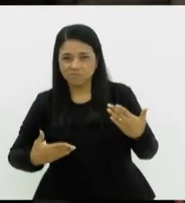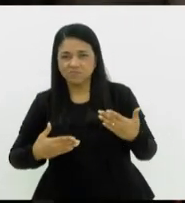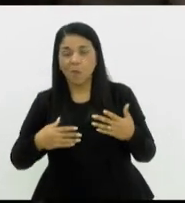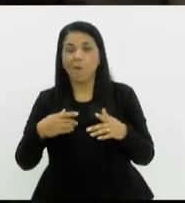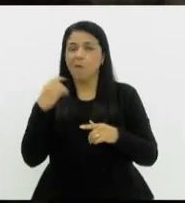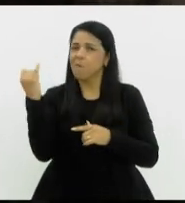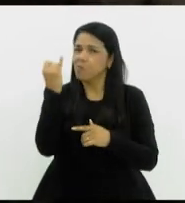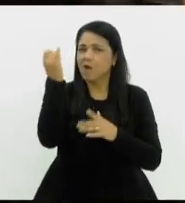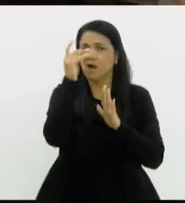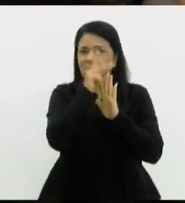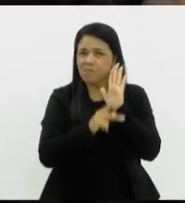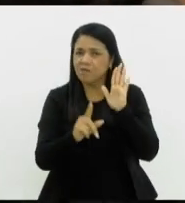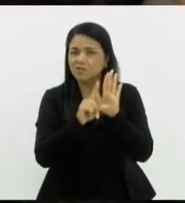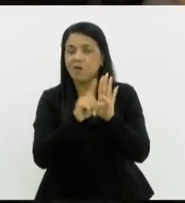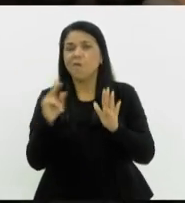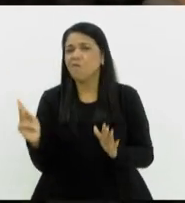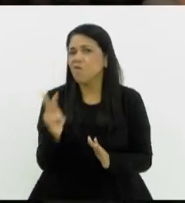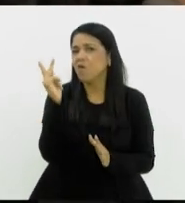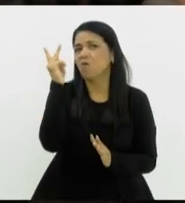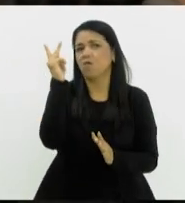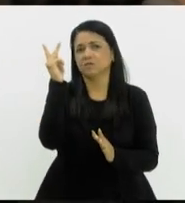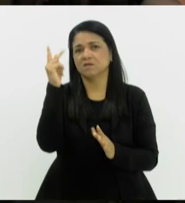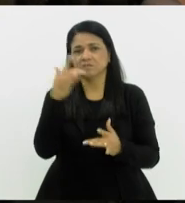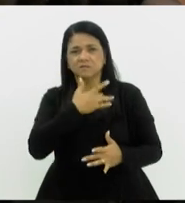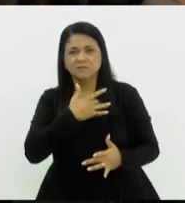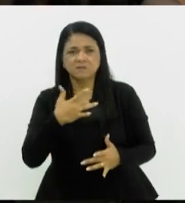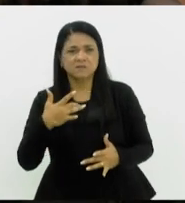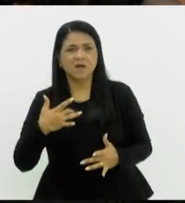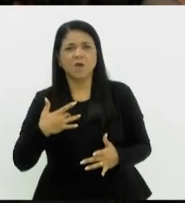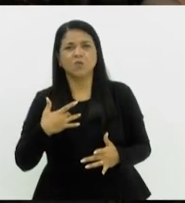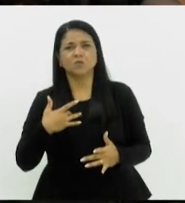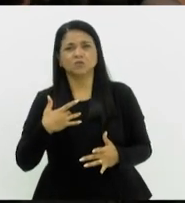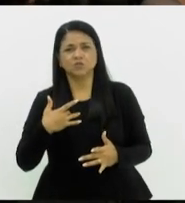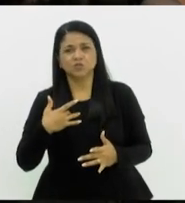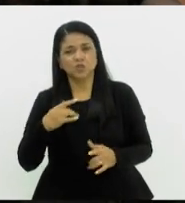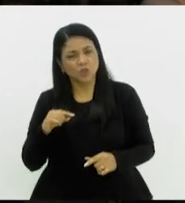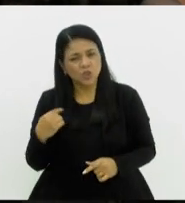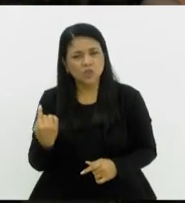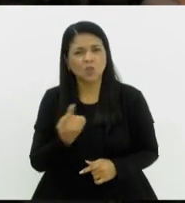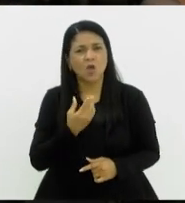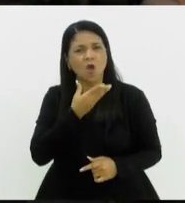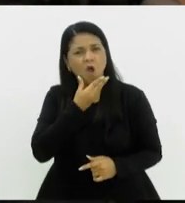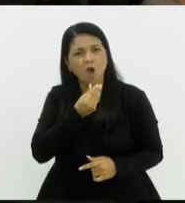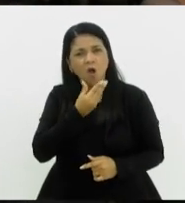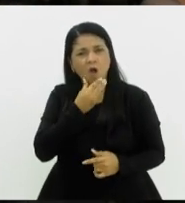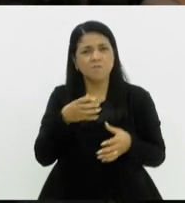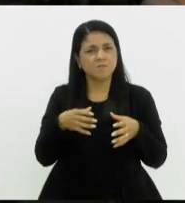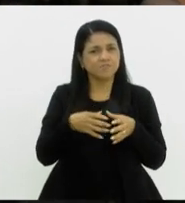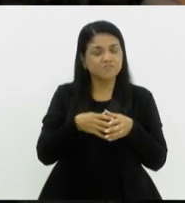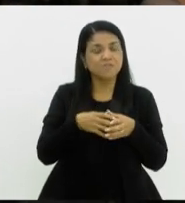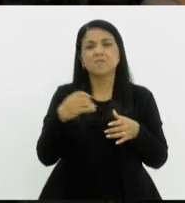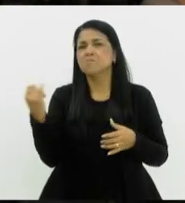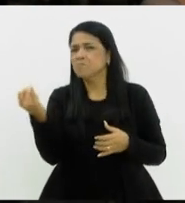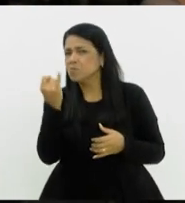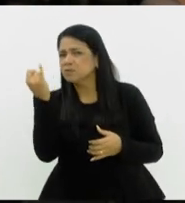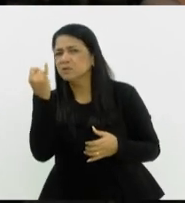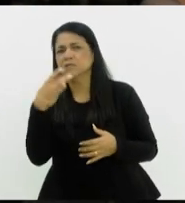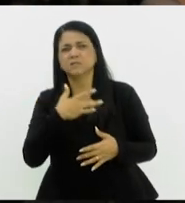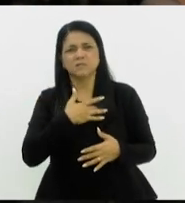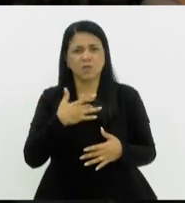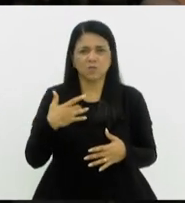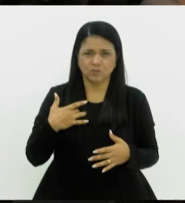nosso projeto. A gente quer valorizar a saúde de nós, homens, que é muito importante. A gente quer